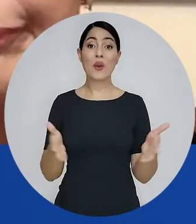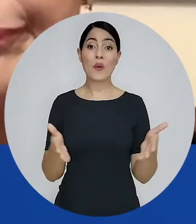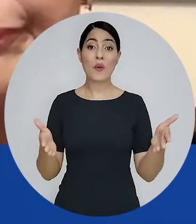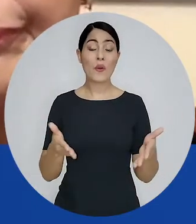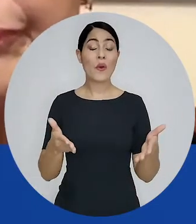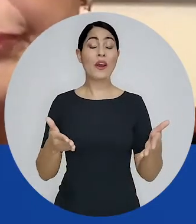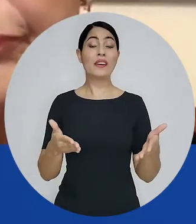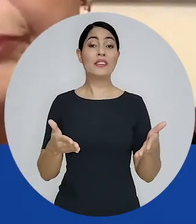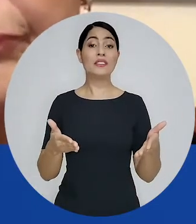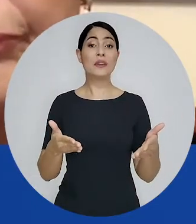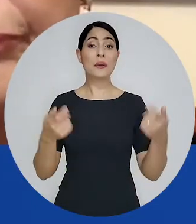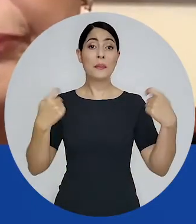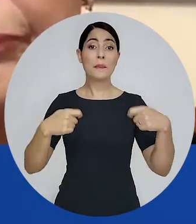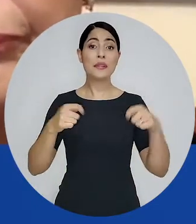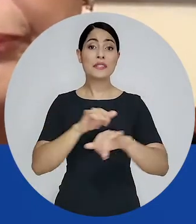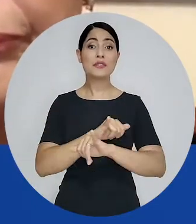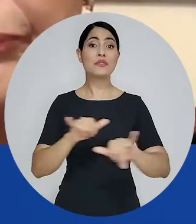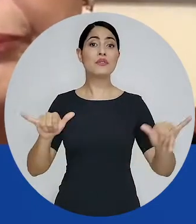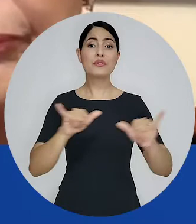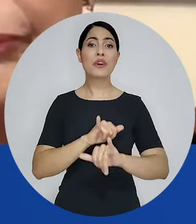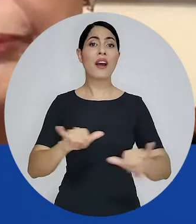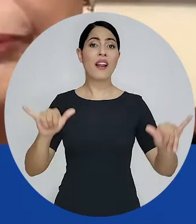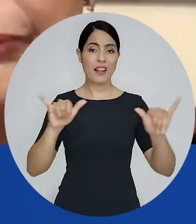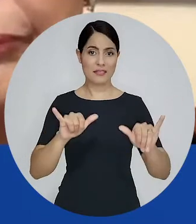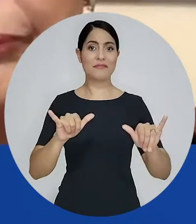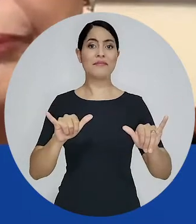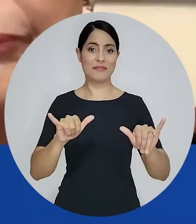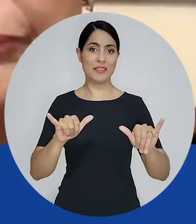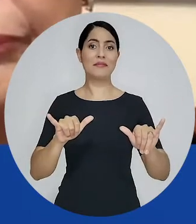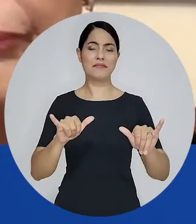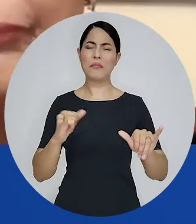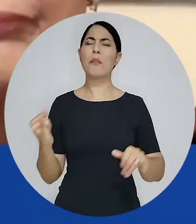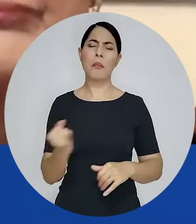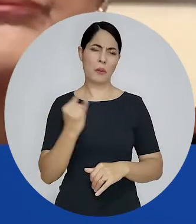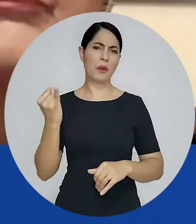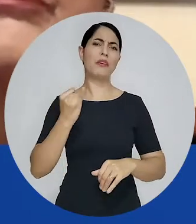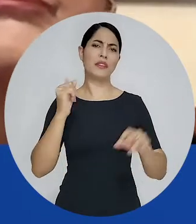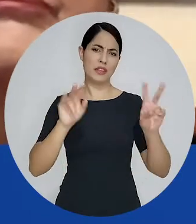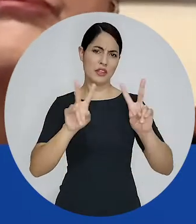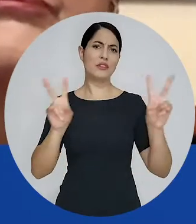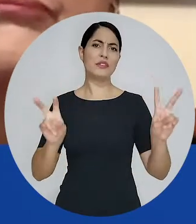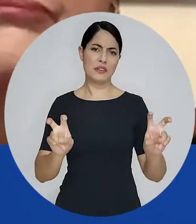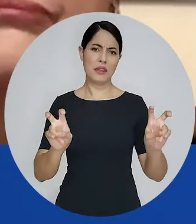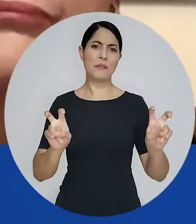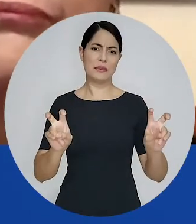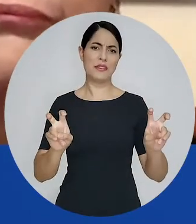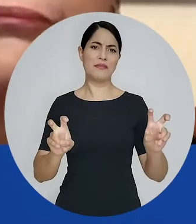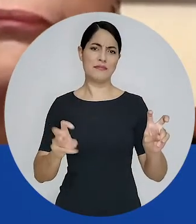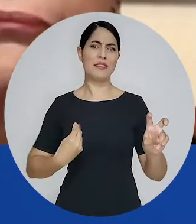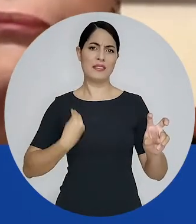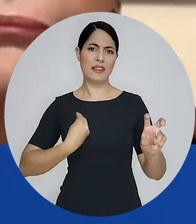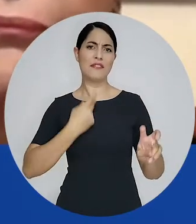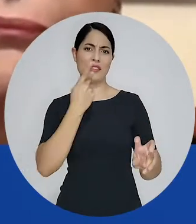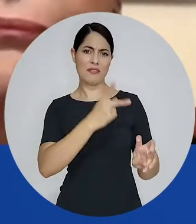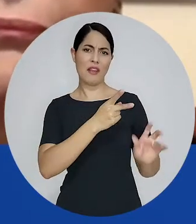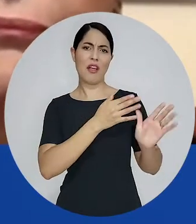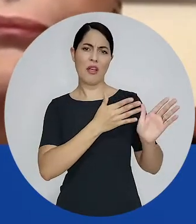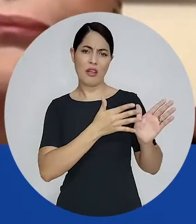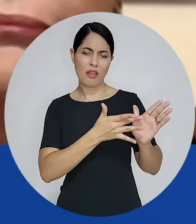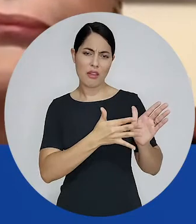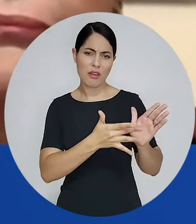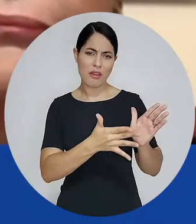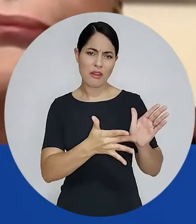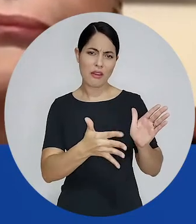terminar essa apresentação sem falar de um aspecto muito importante também dessa trajetória